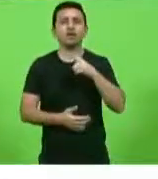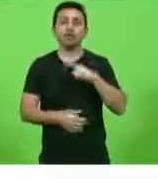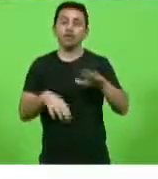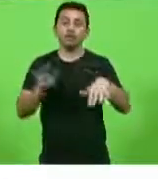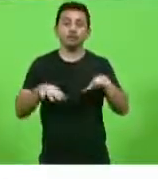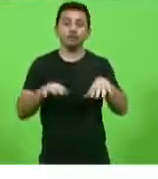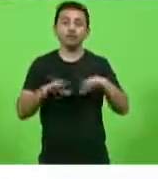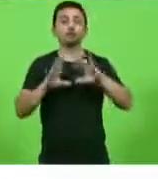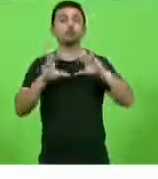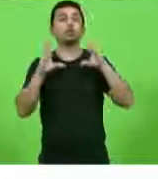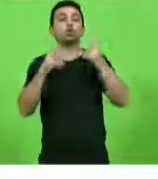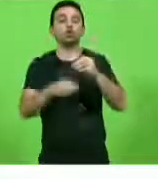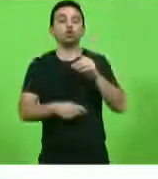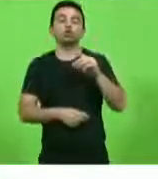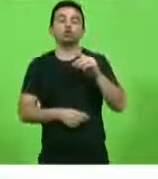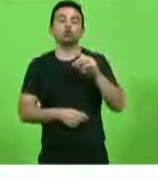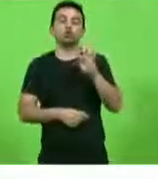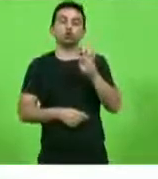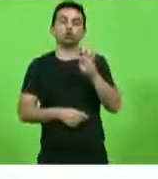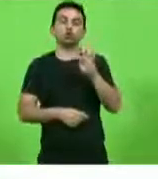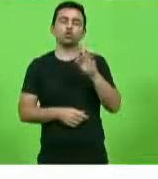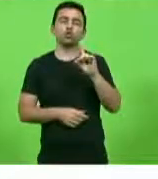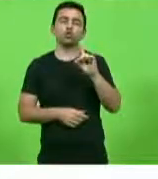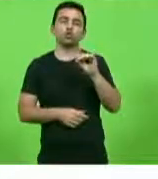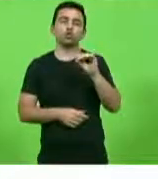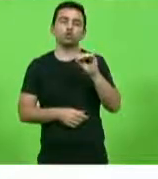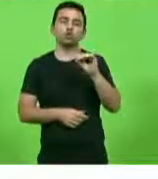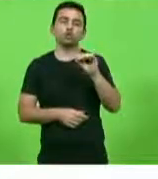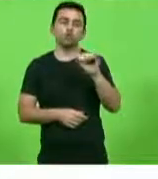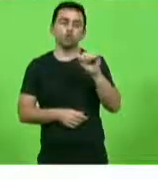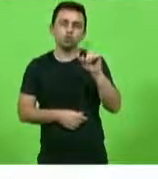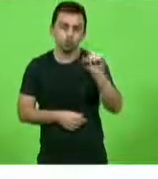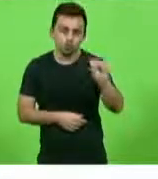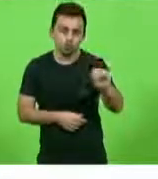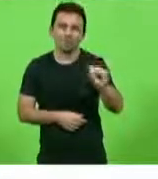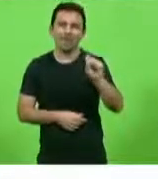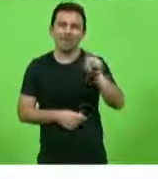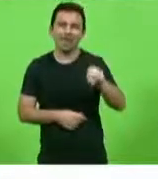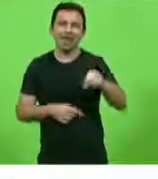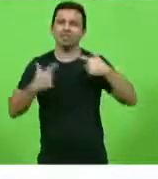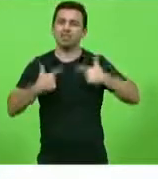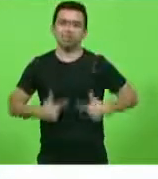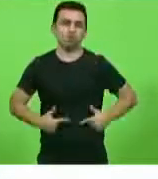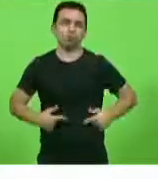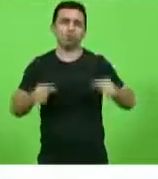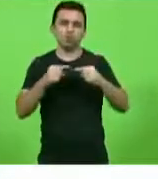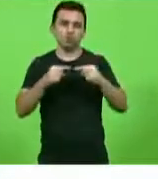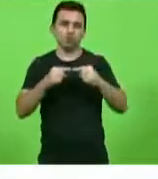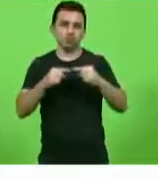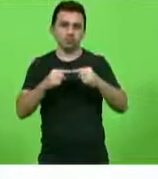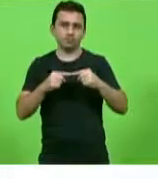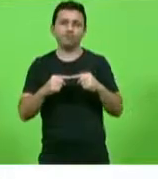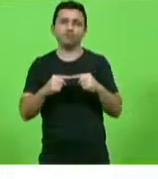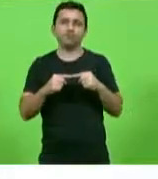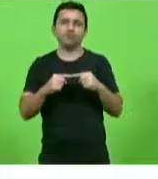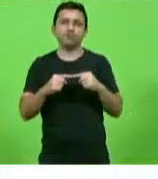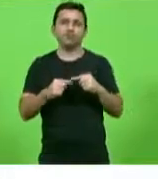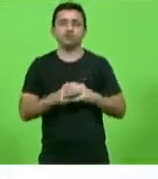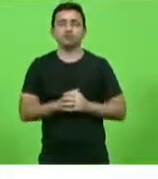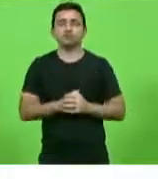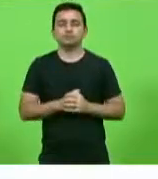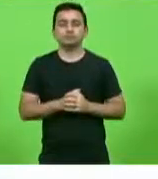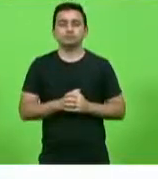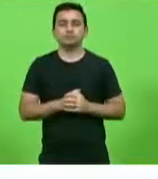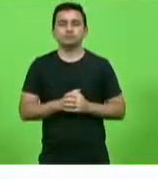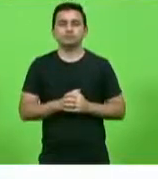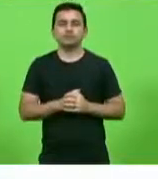dizem a todos e a todas, o pronome todos, ele é um pronome neutro, além de ser também um pronome masculino, mas quando